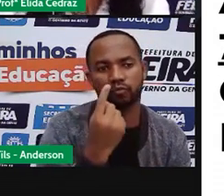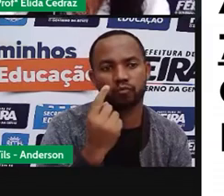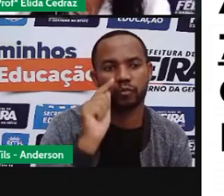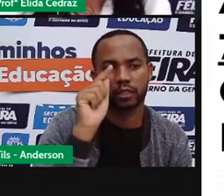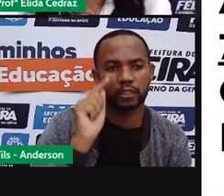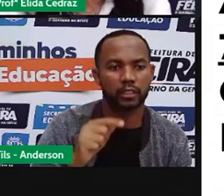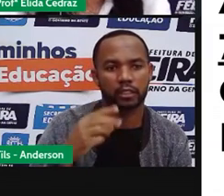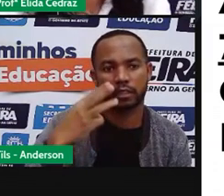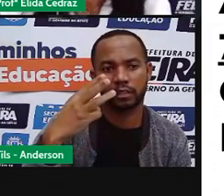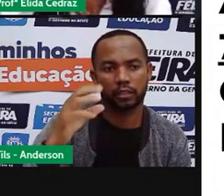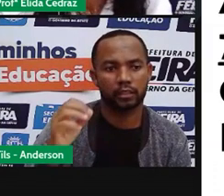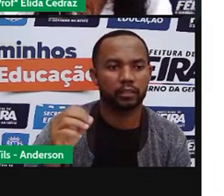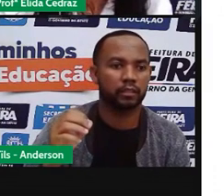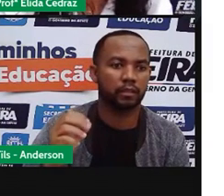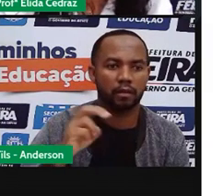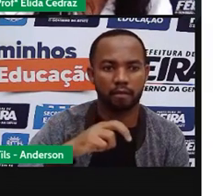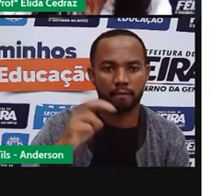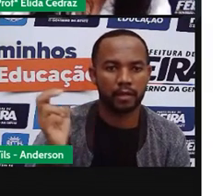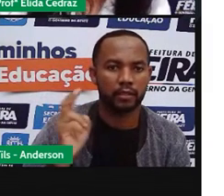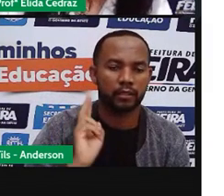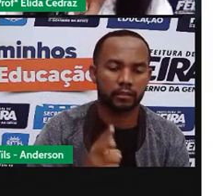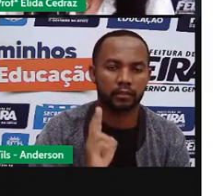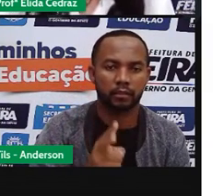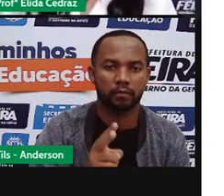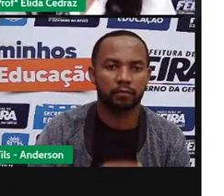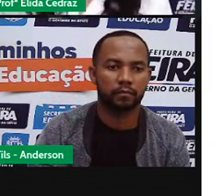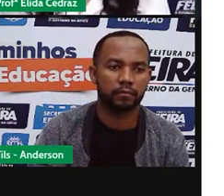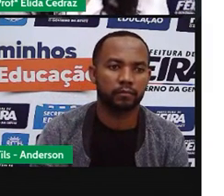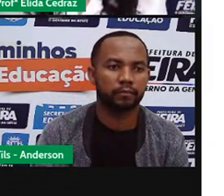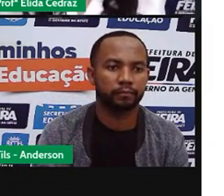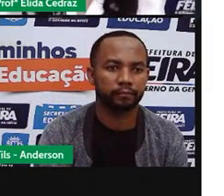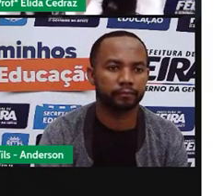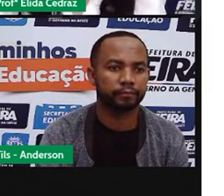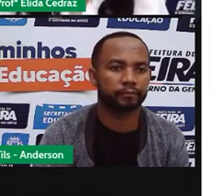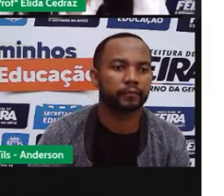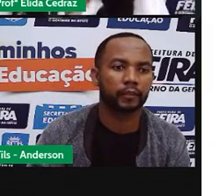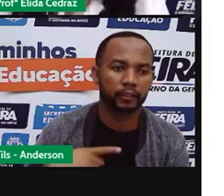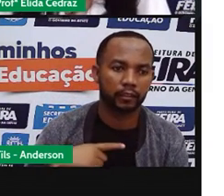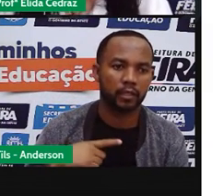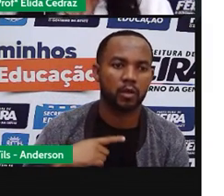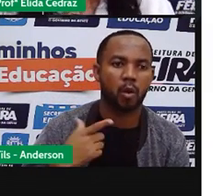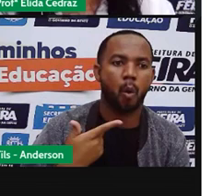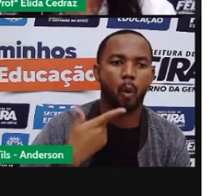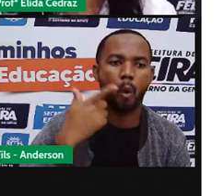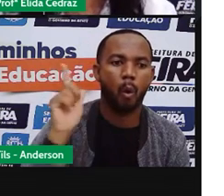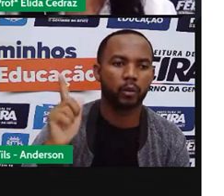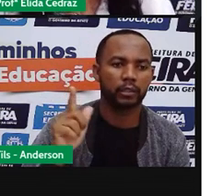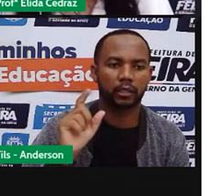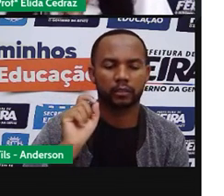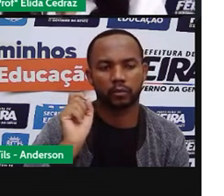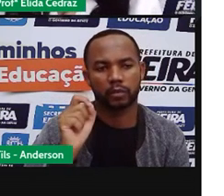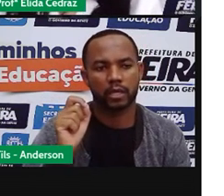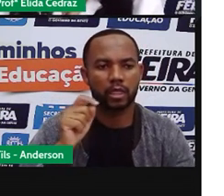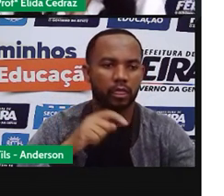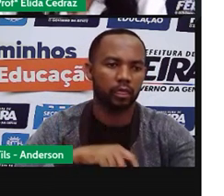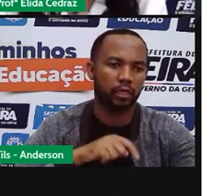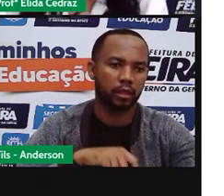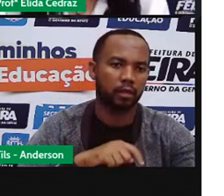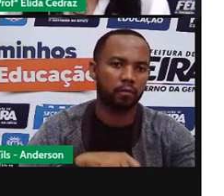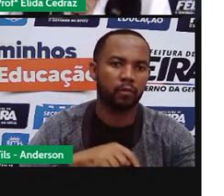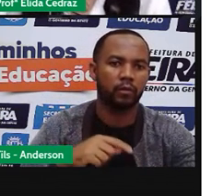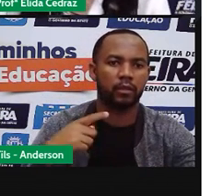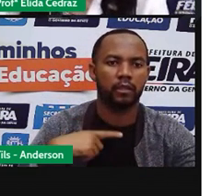sua manhã todos os dias e nós temos outras formas de medir o tempo o